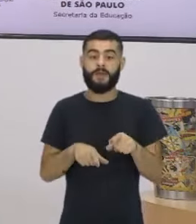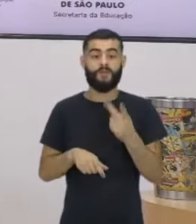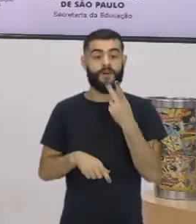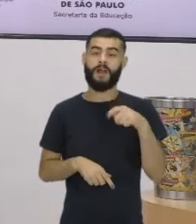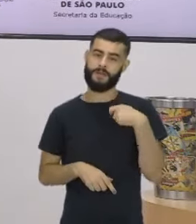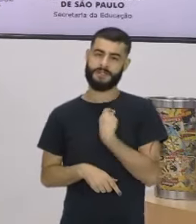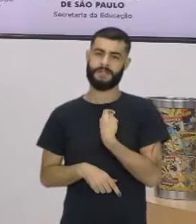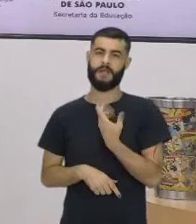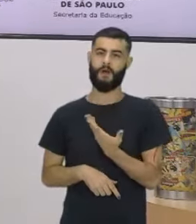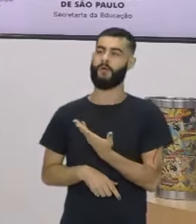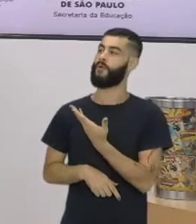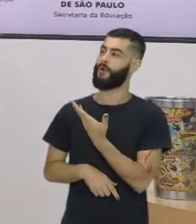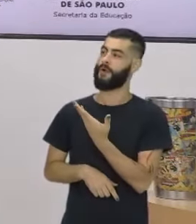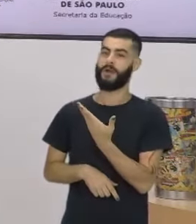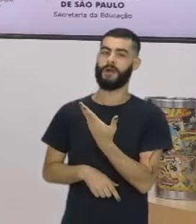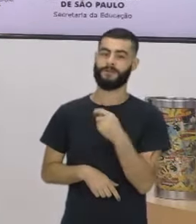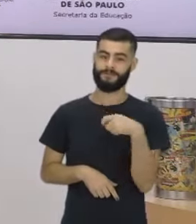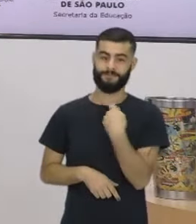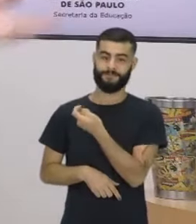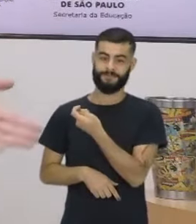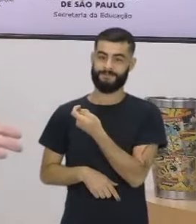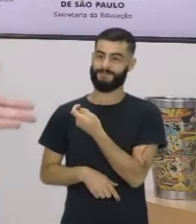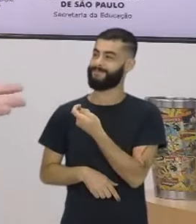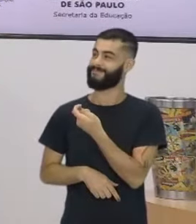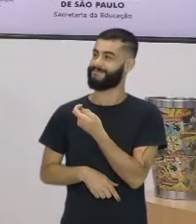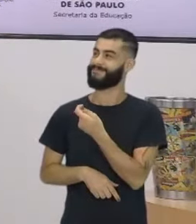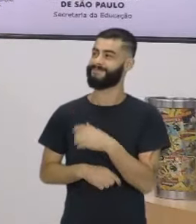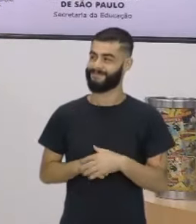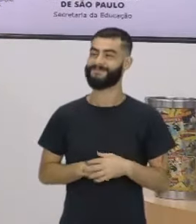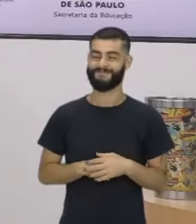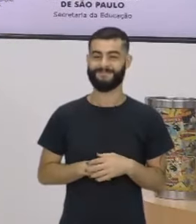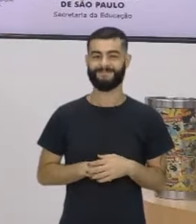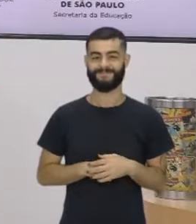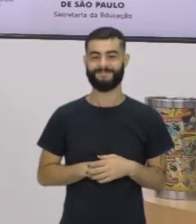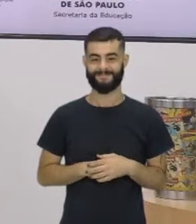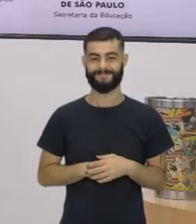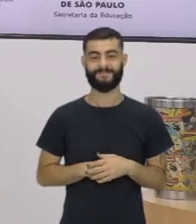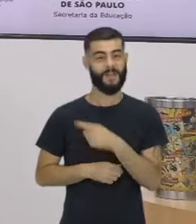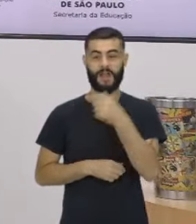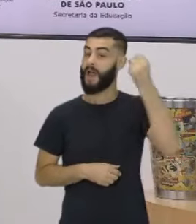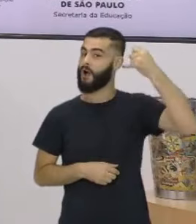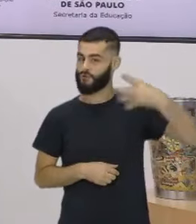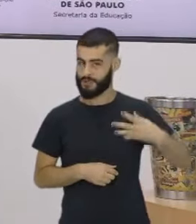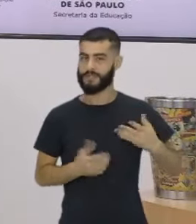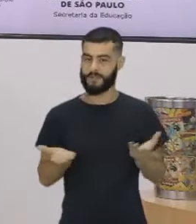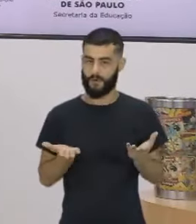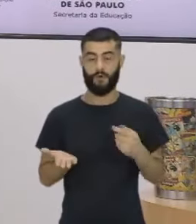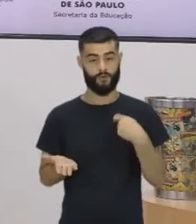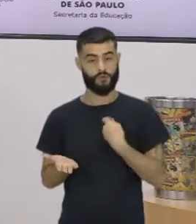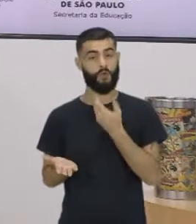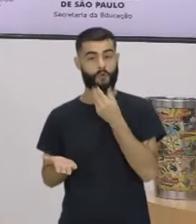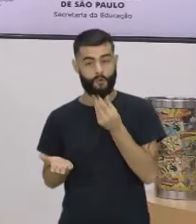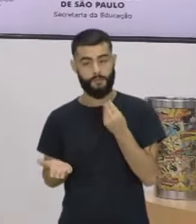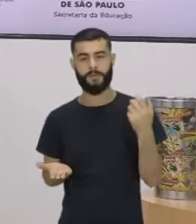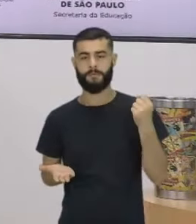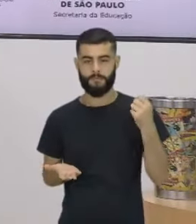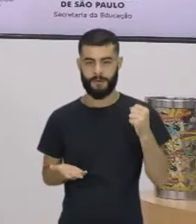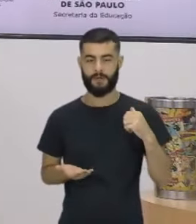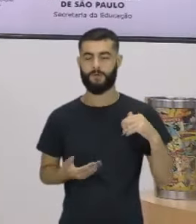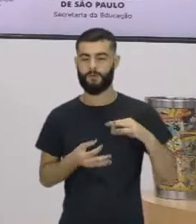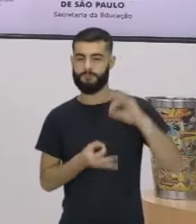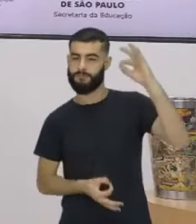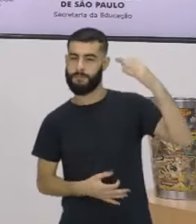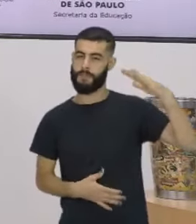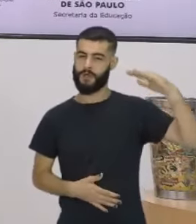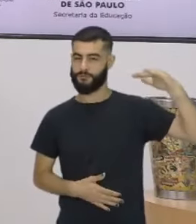sinal, né? Sim, vamos lá. Vamos lá. Esse é o meu sinal, Juscelio, e vou fazer minha audiodescrição. Sou um homem branco, de estatura mediana, mais pra baixinho,